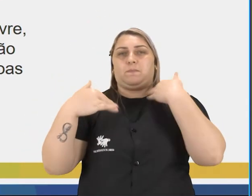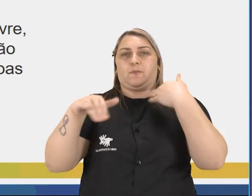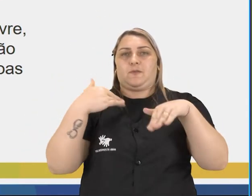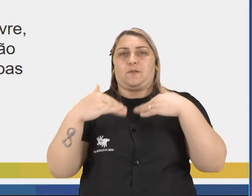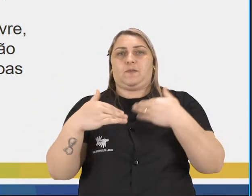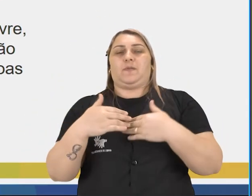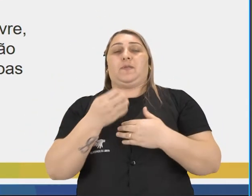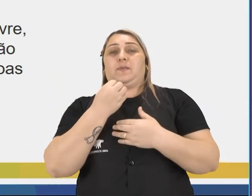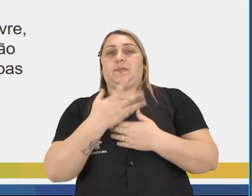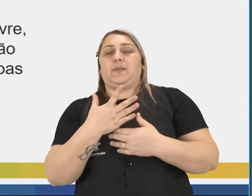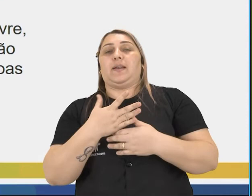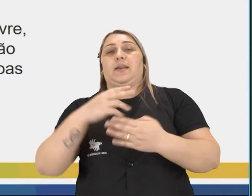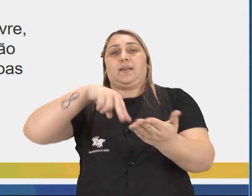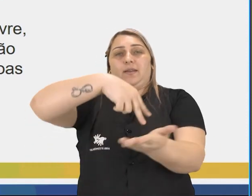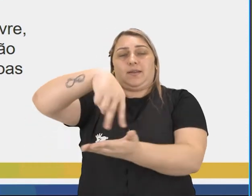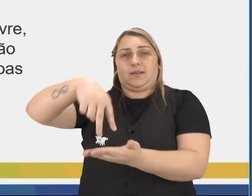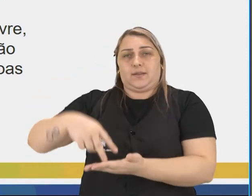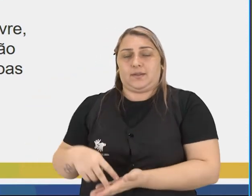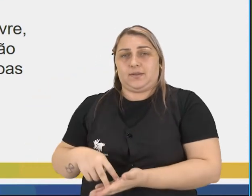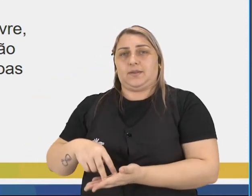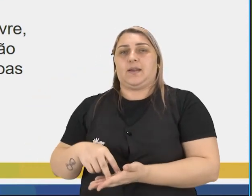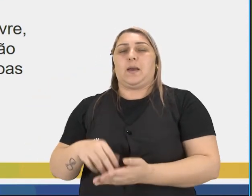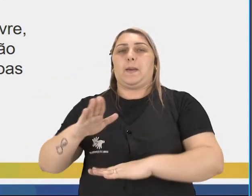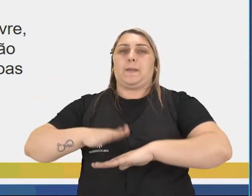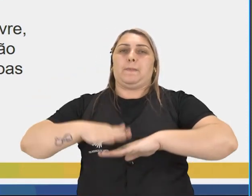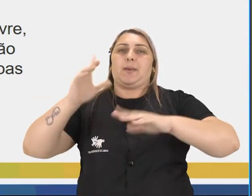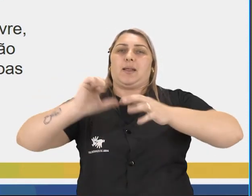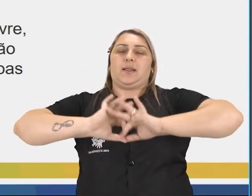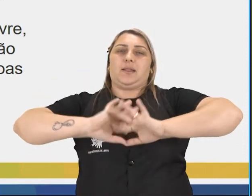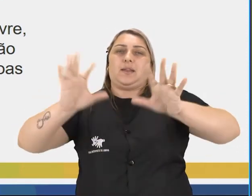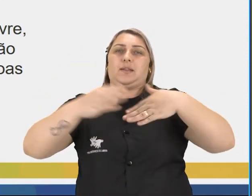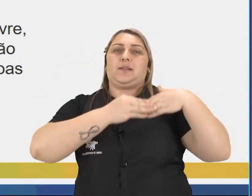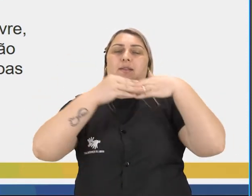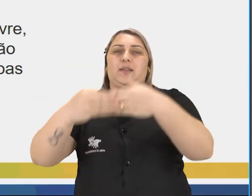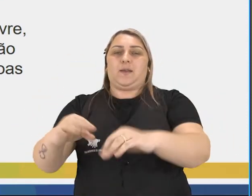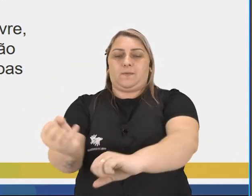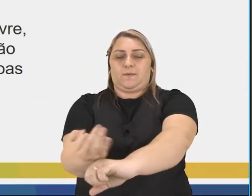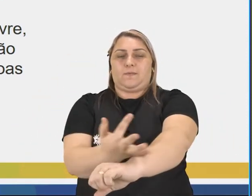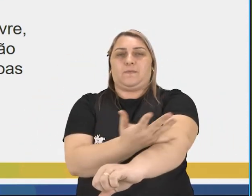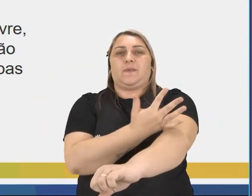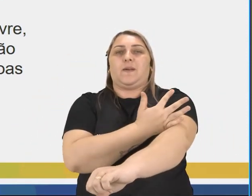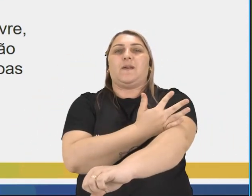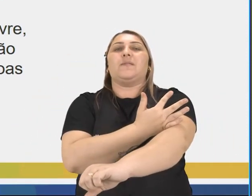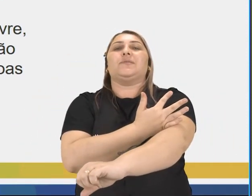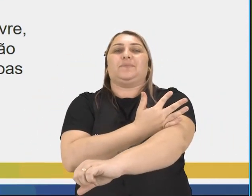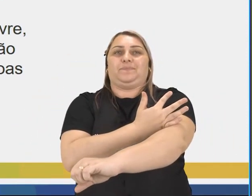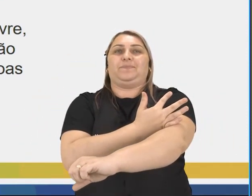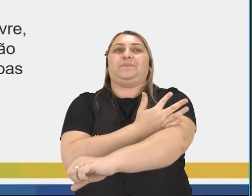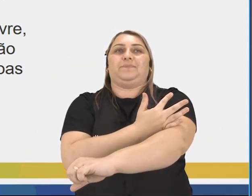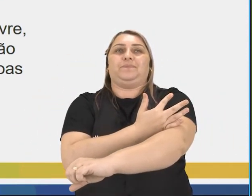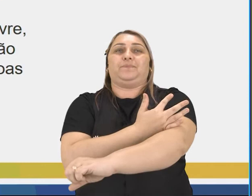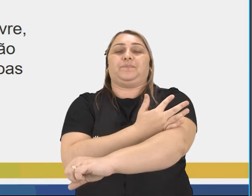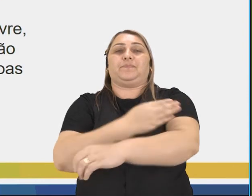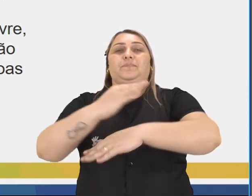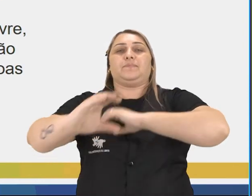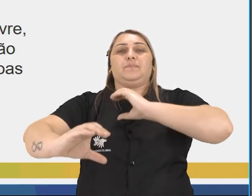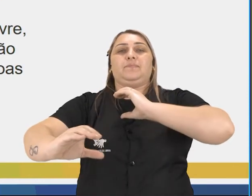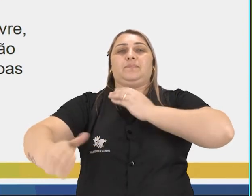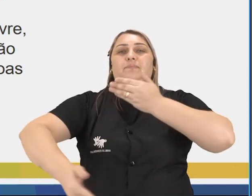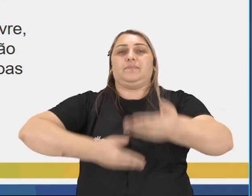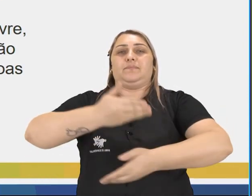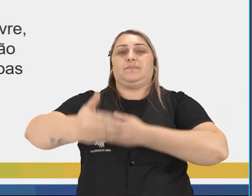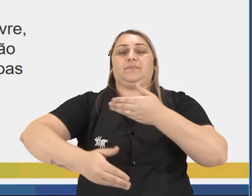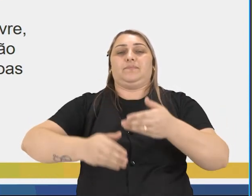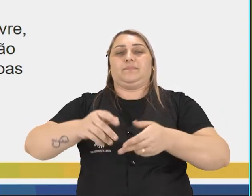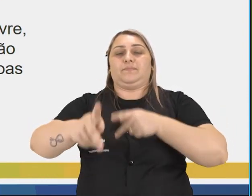coreografados. A dança contemporânea é uma dança mais livre, que traz uma emoção mais à flor da pele e é transmitida dessa